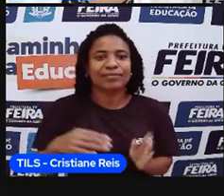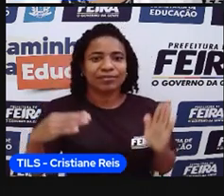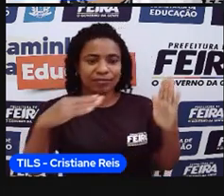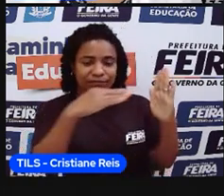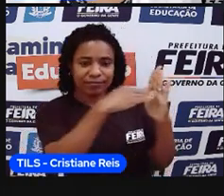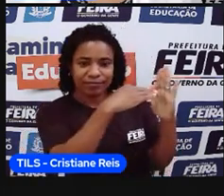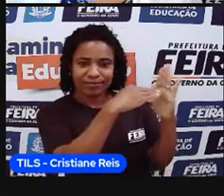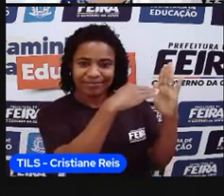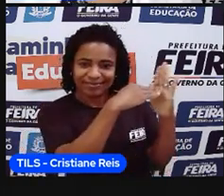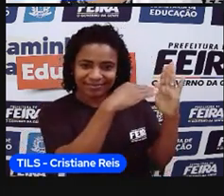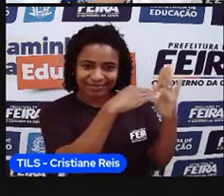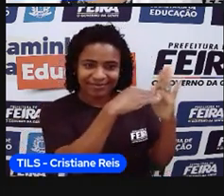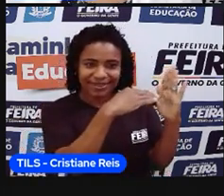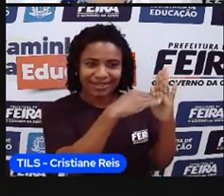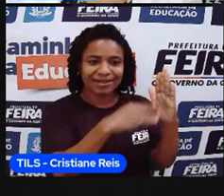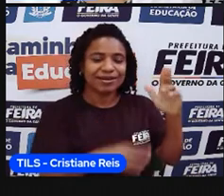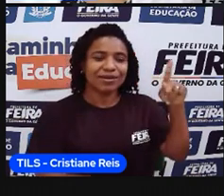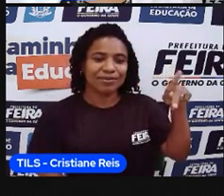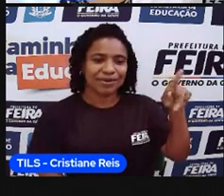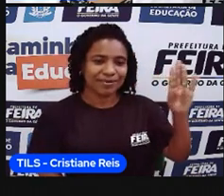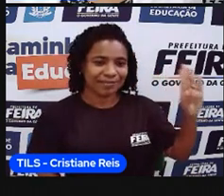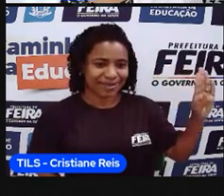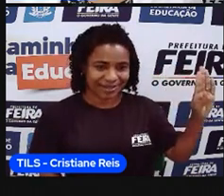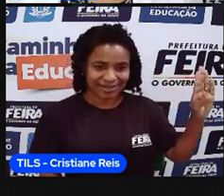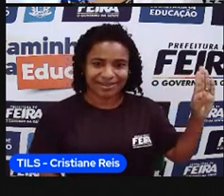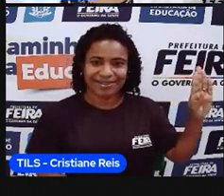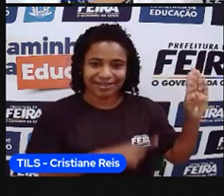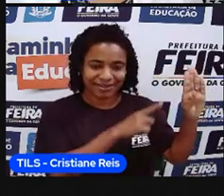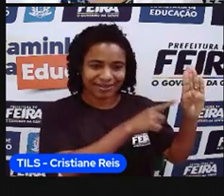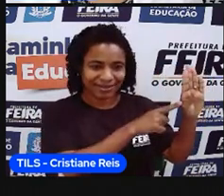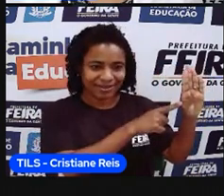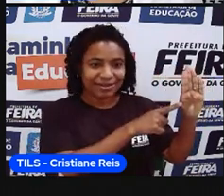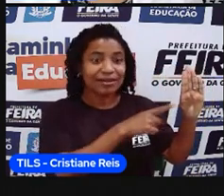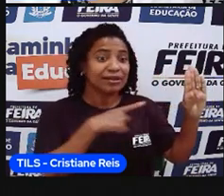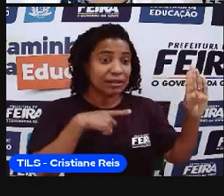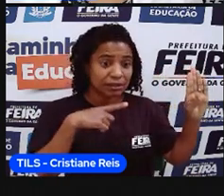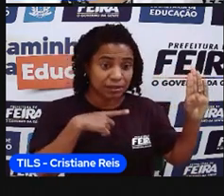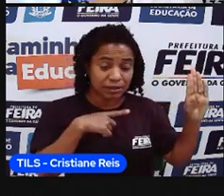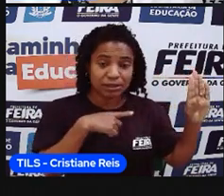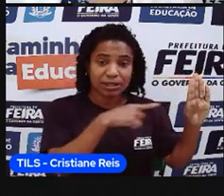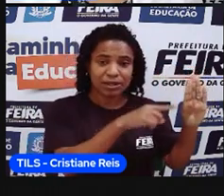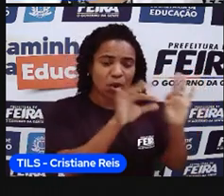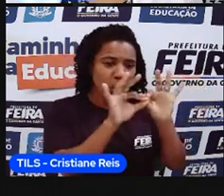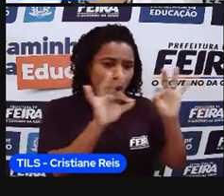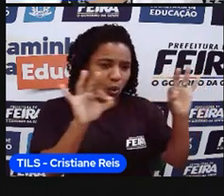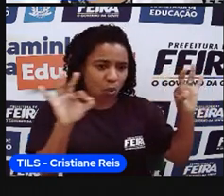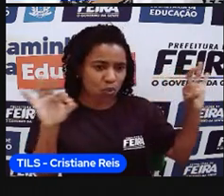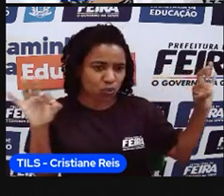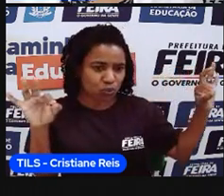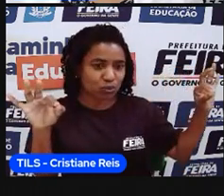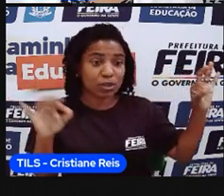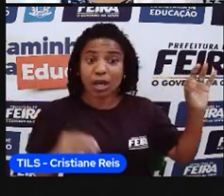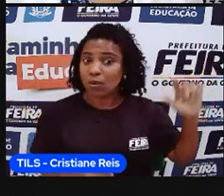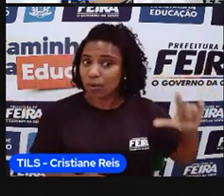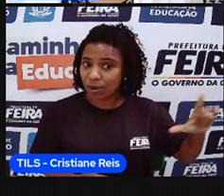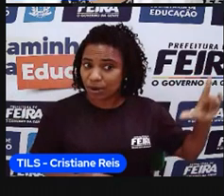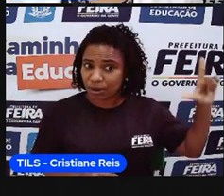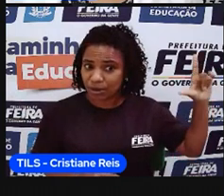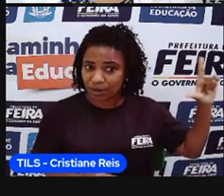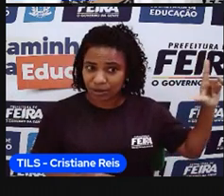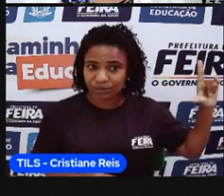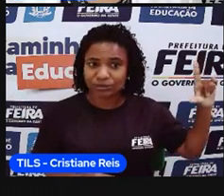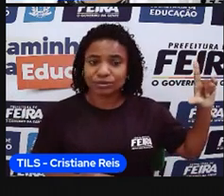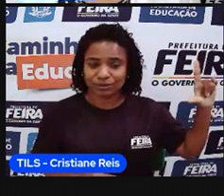a ponta dos Seixas, e na realidade, é que é o ponto, né, mais longe que eu posso ir a leste. Ainda é um